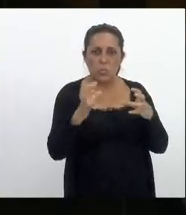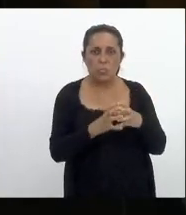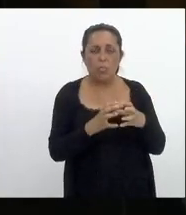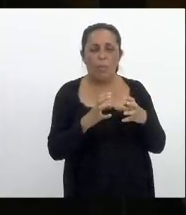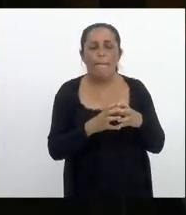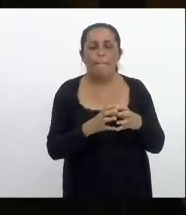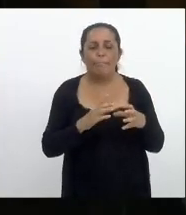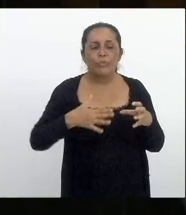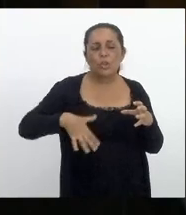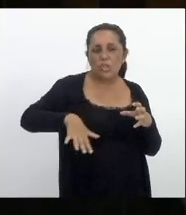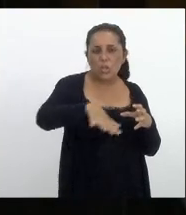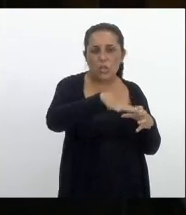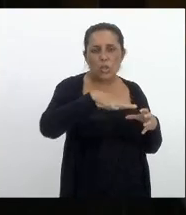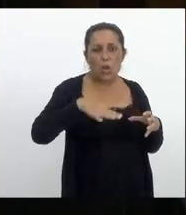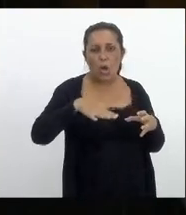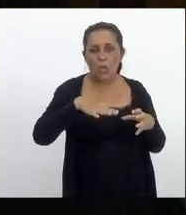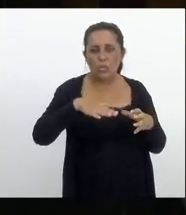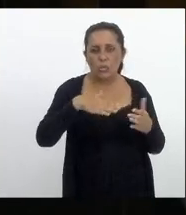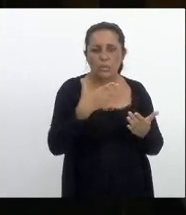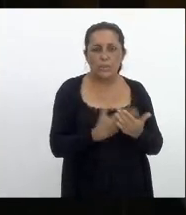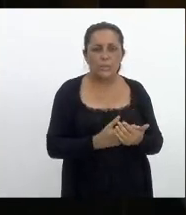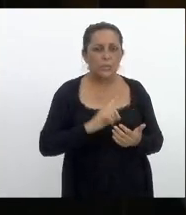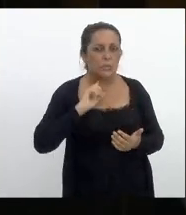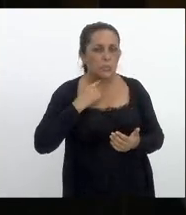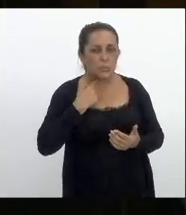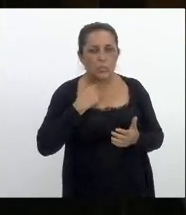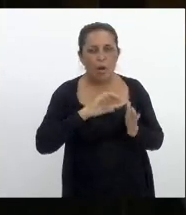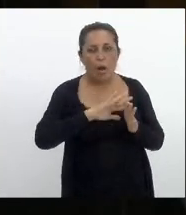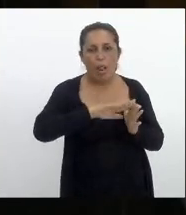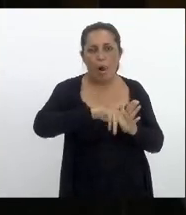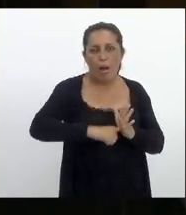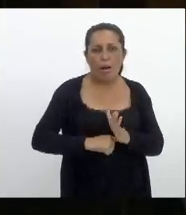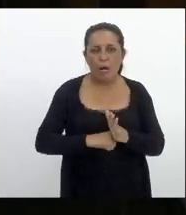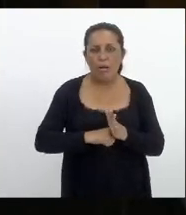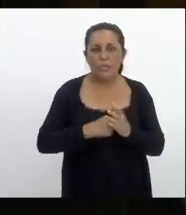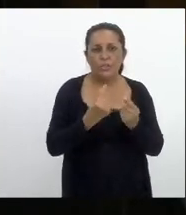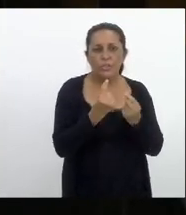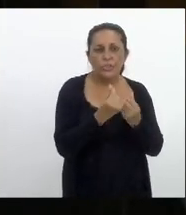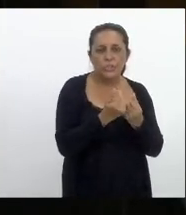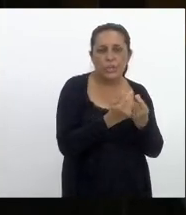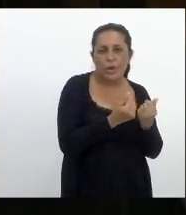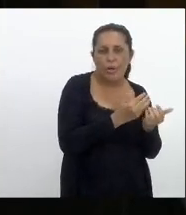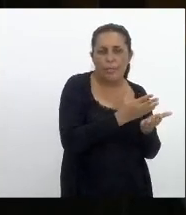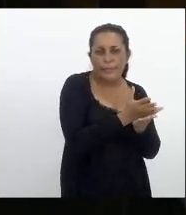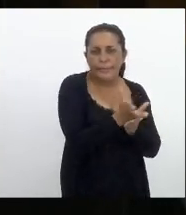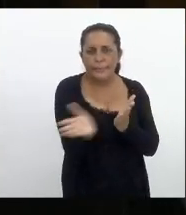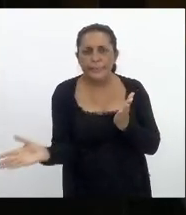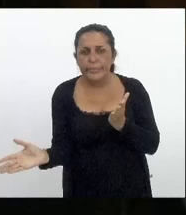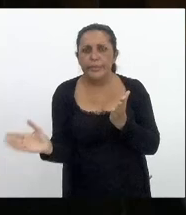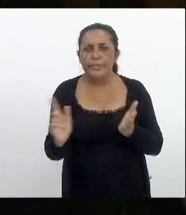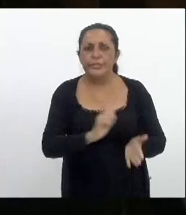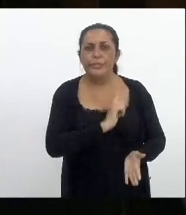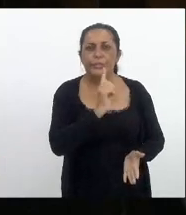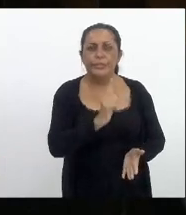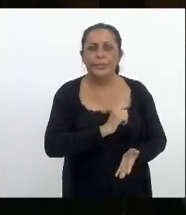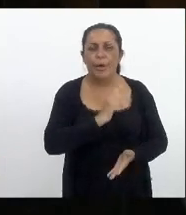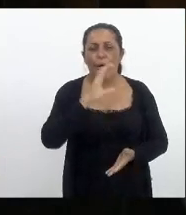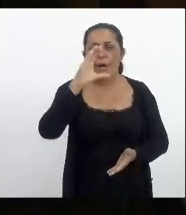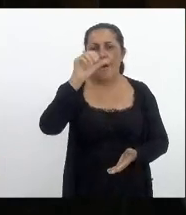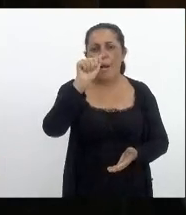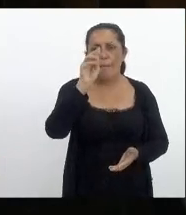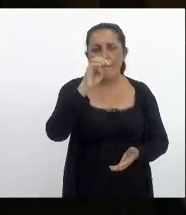estado a lama com corrupção desvio de dinheiro na gestão de Sérgio Cabral de